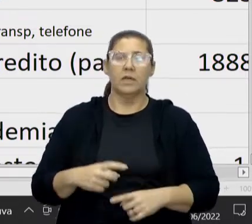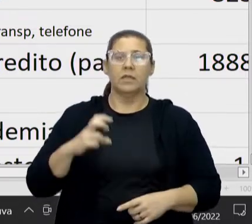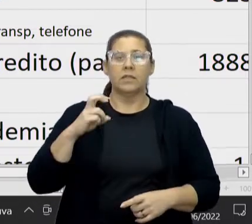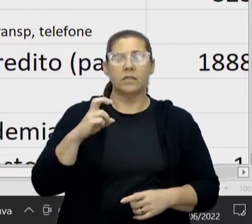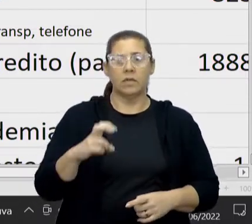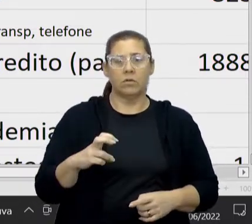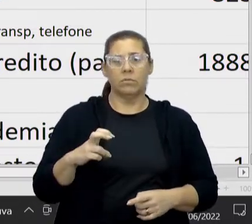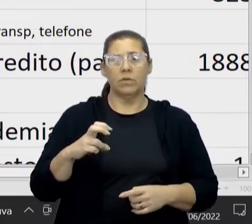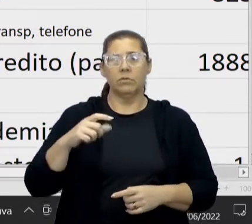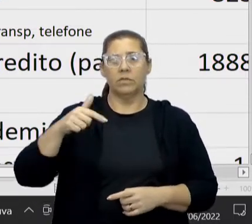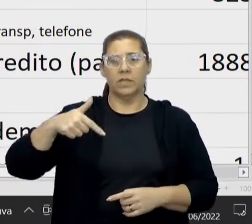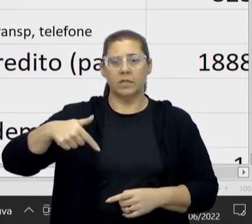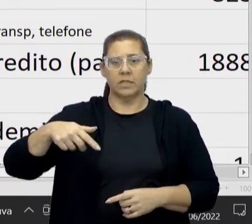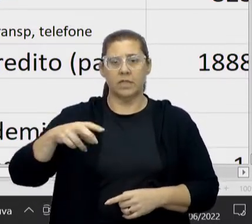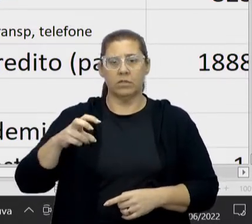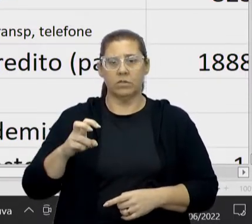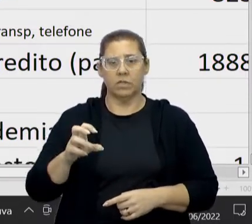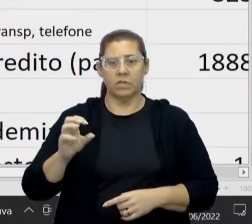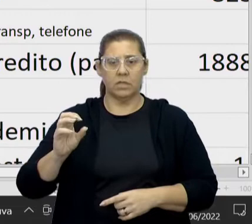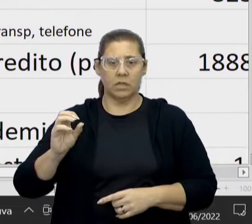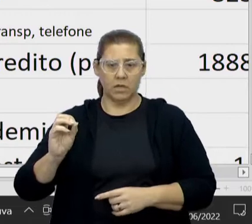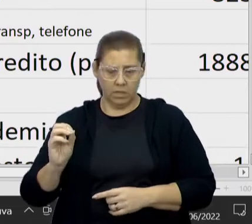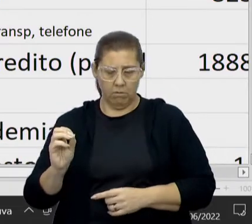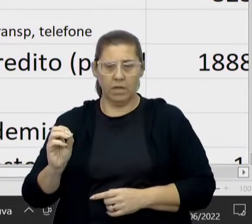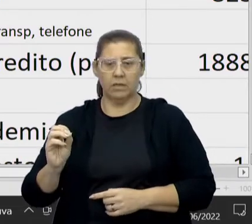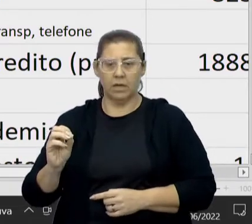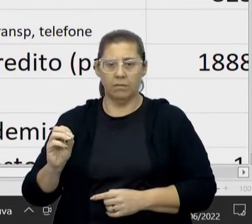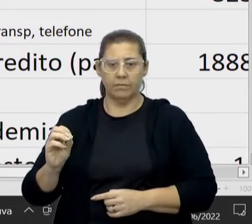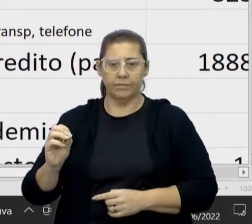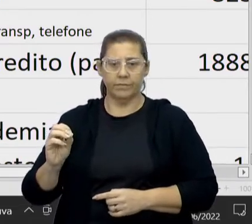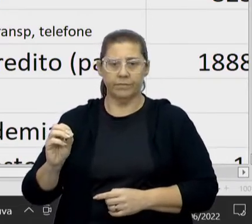5.750.